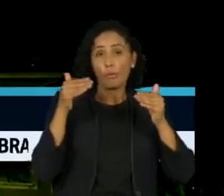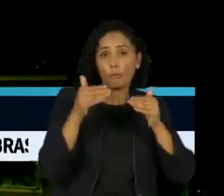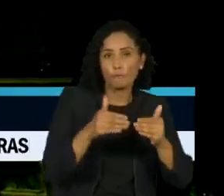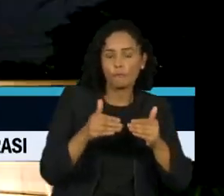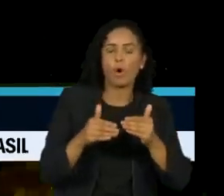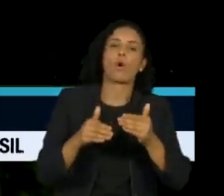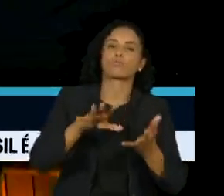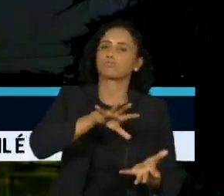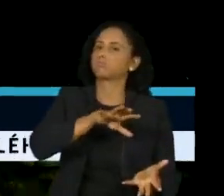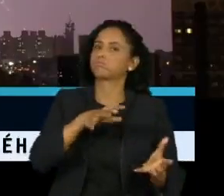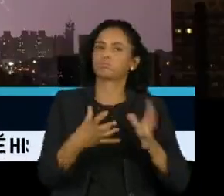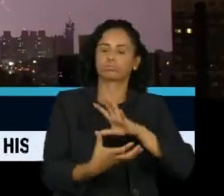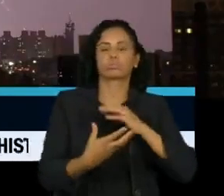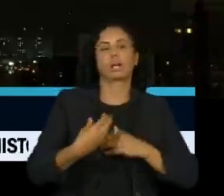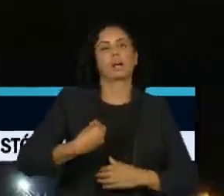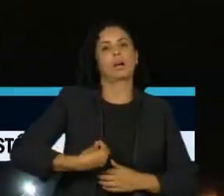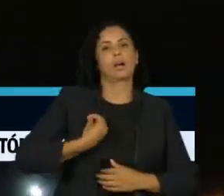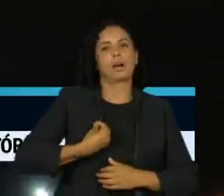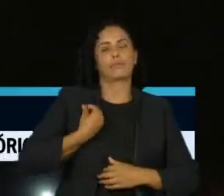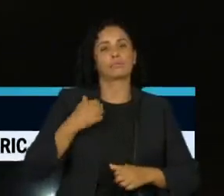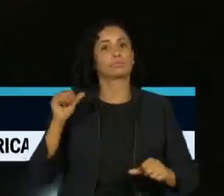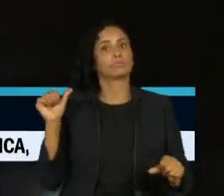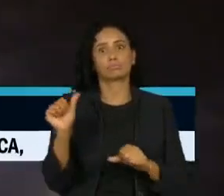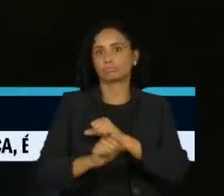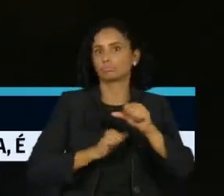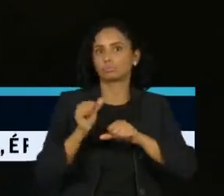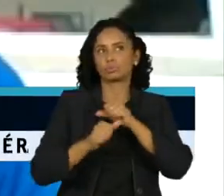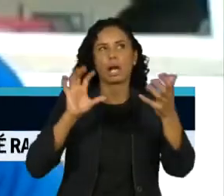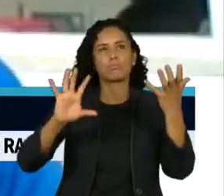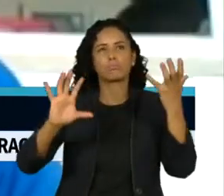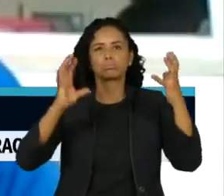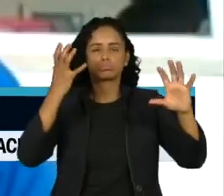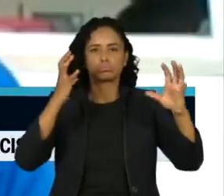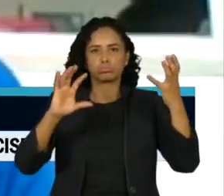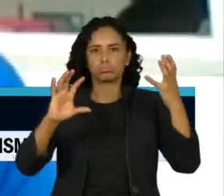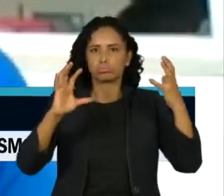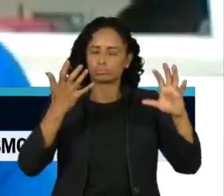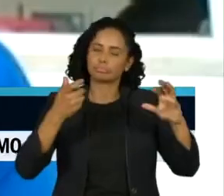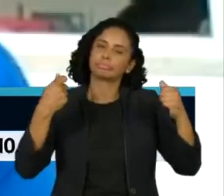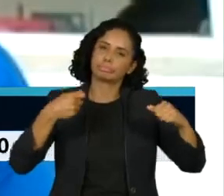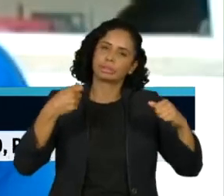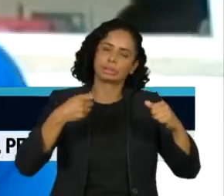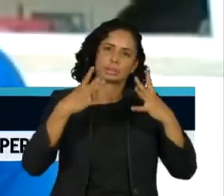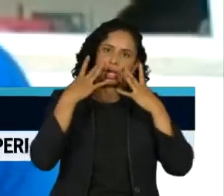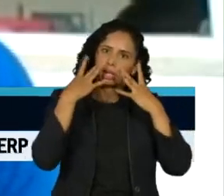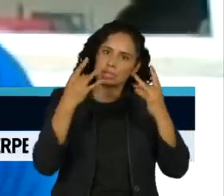momento que a gente vive de um mundo em mudanças climáticas com o qual a gente vai ter que lidar. próxima. Tchau.